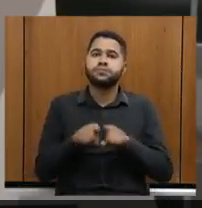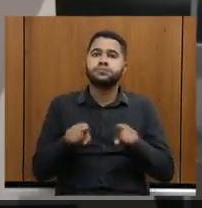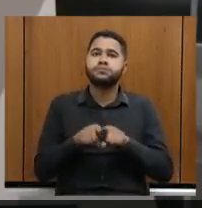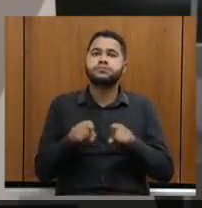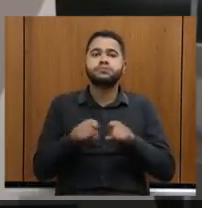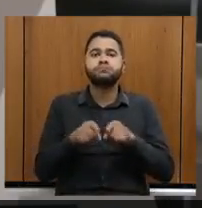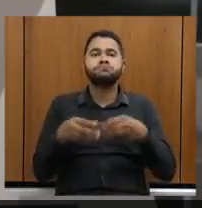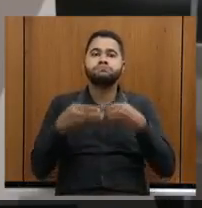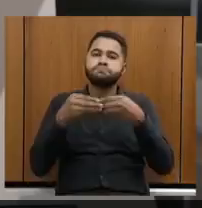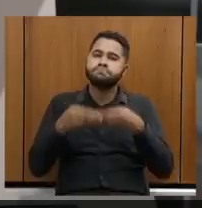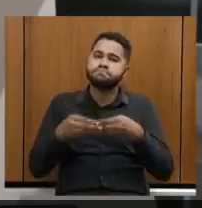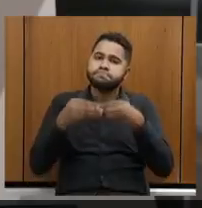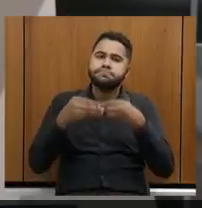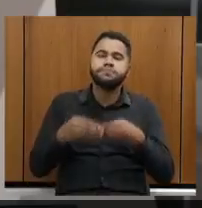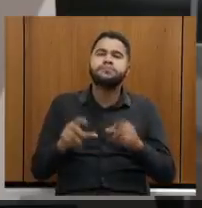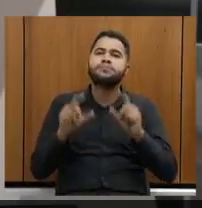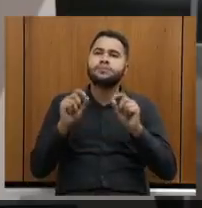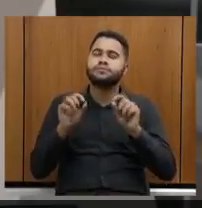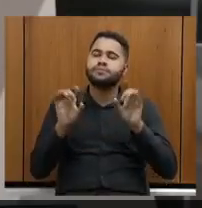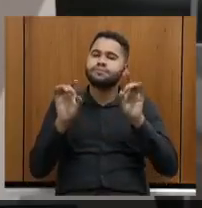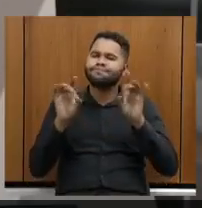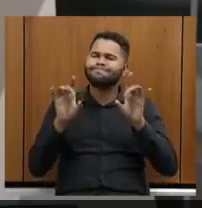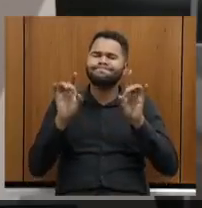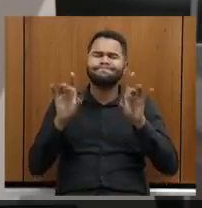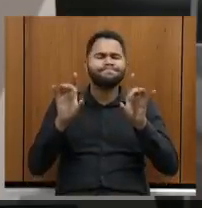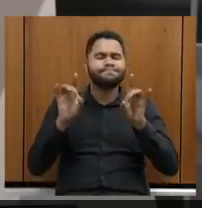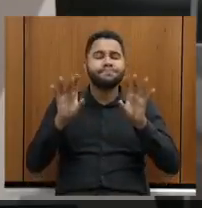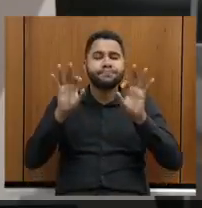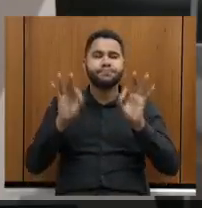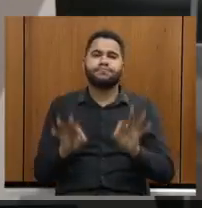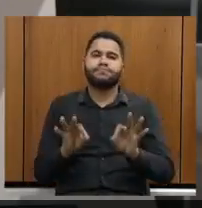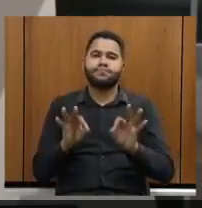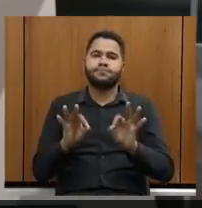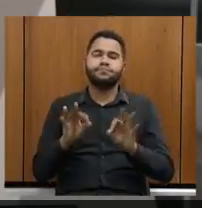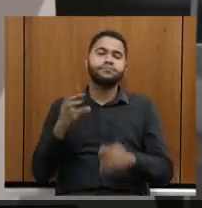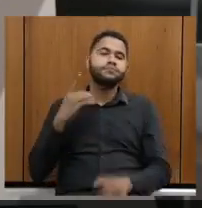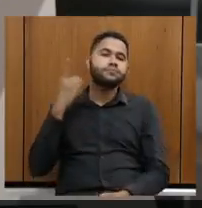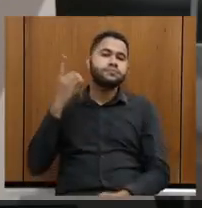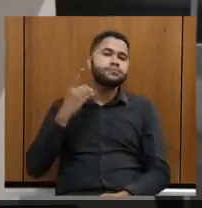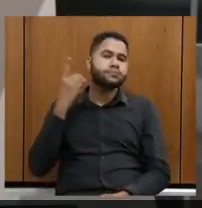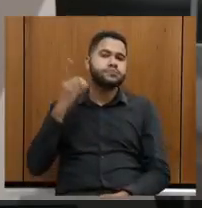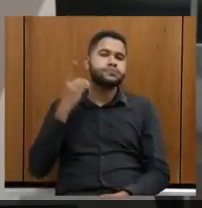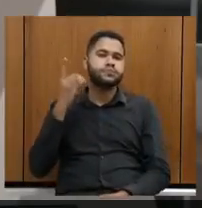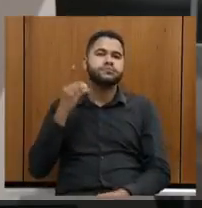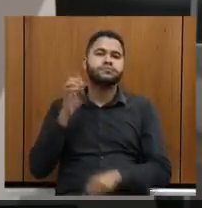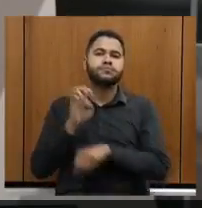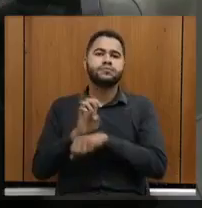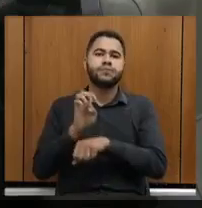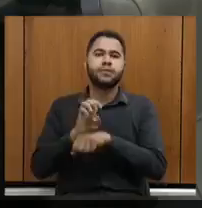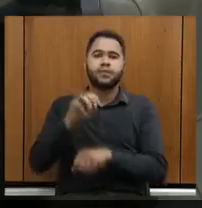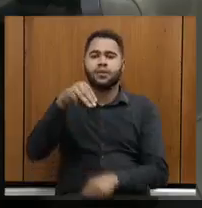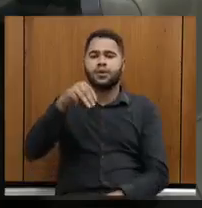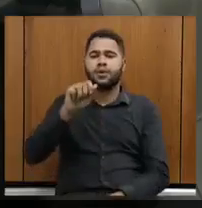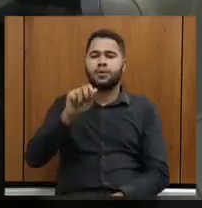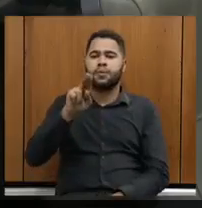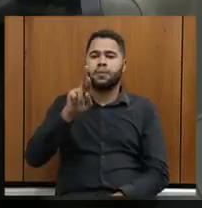também de forma especialíssima ao deputado Estadual Mauro Tramonte.